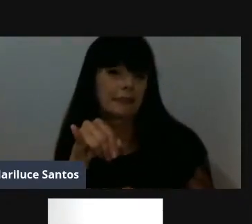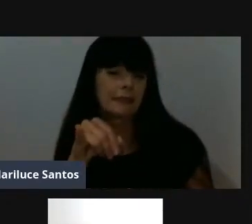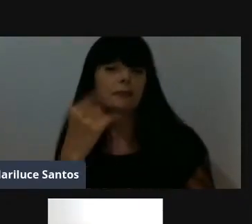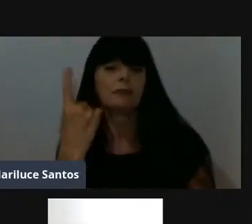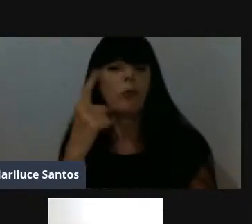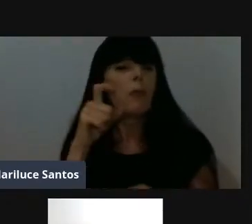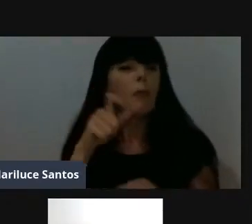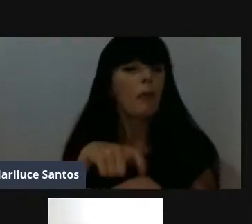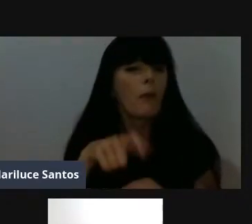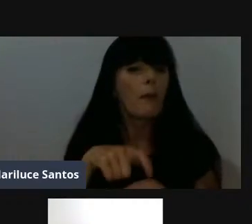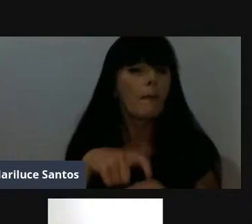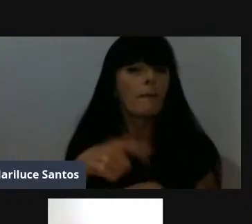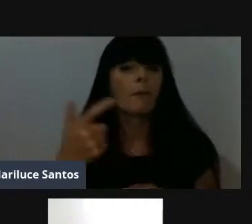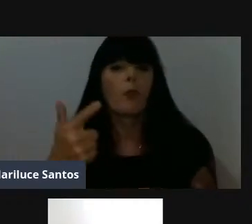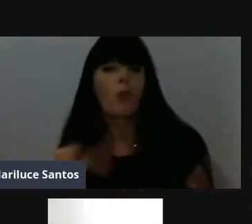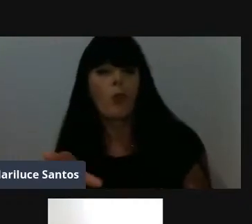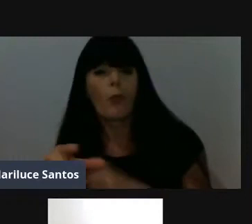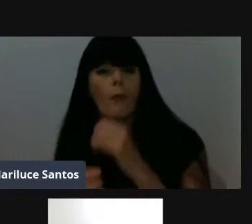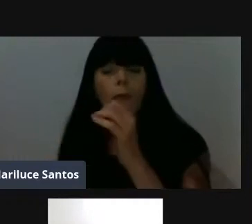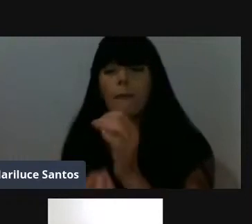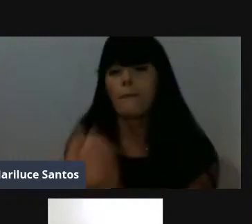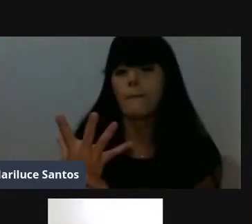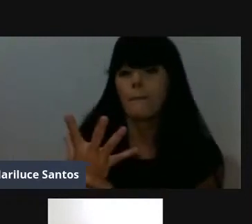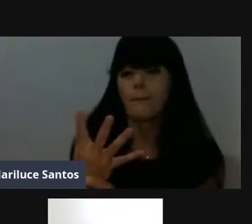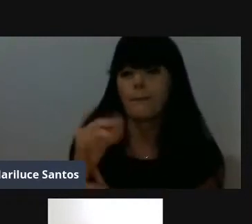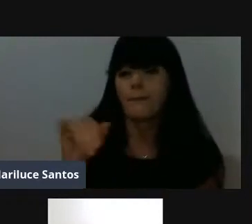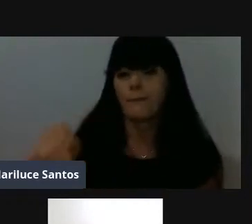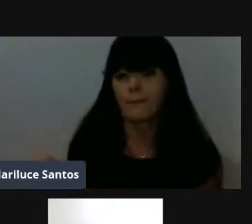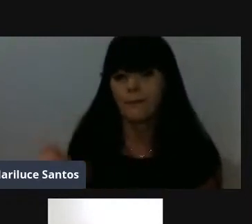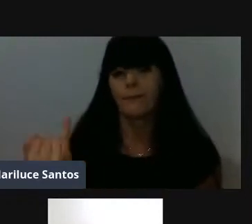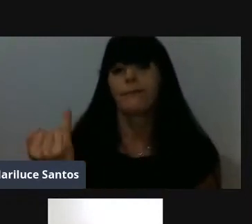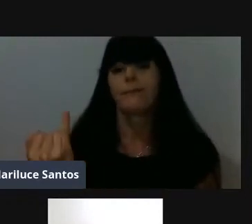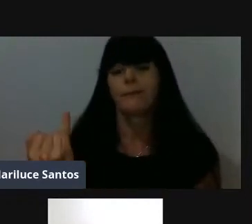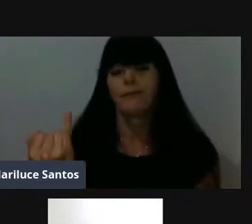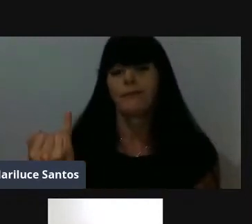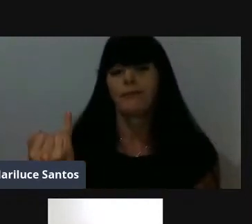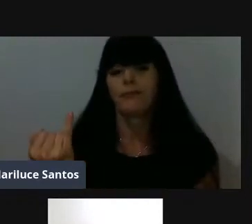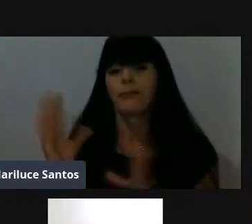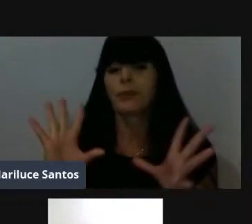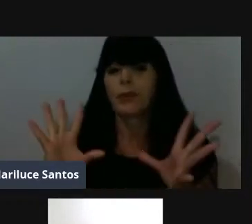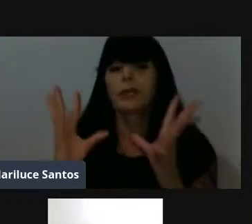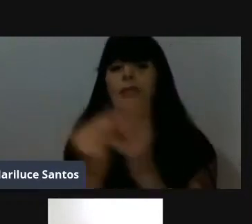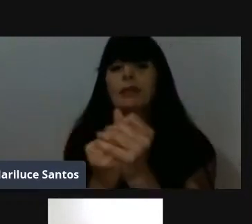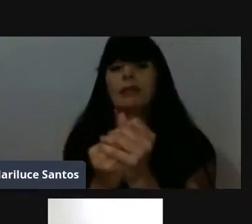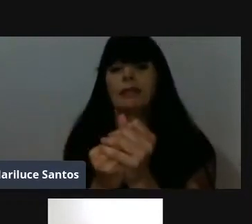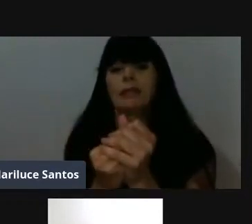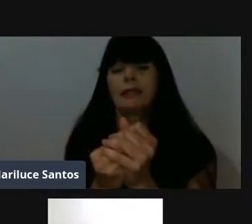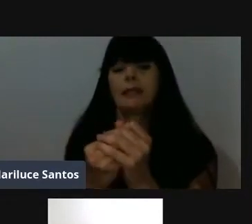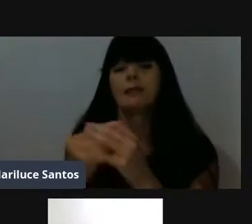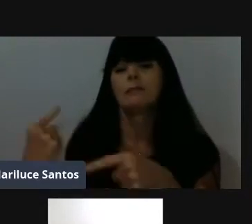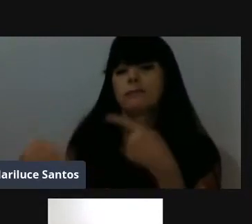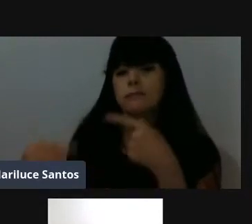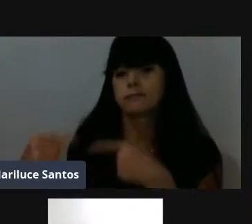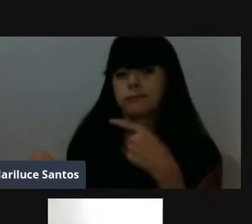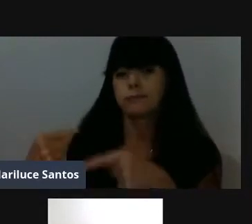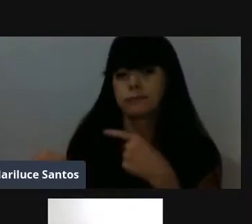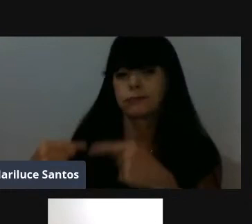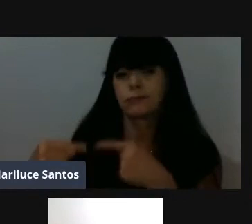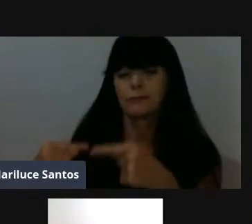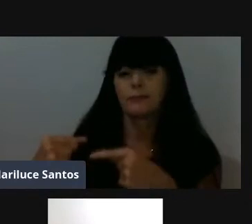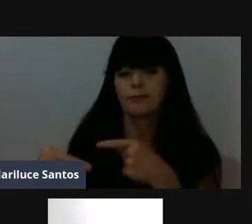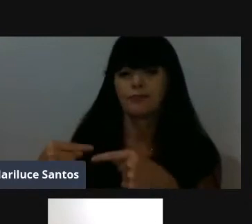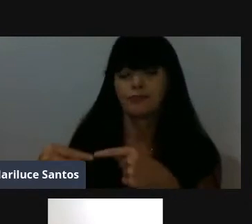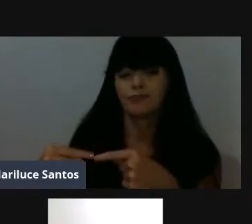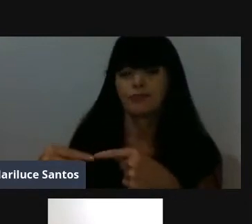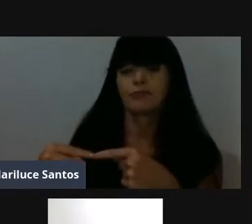em um momento ou outro, aparecer a oportunidade para eles de se integrarem à política, e eu reforço, como eu te coloquei aí